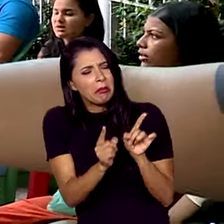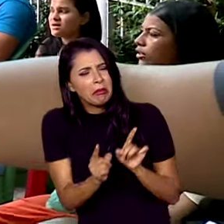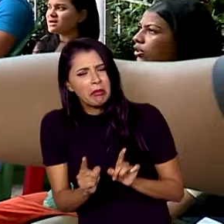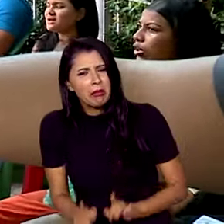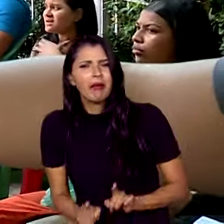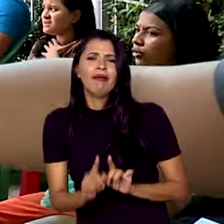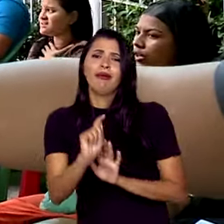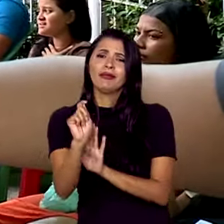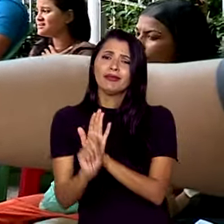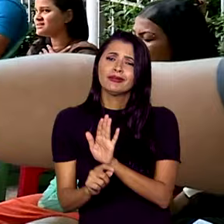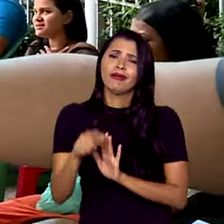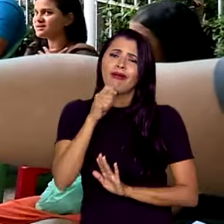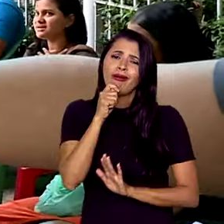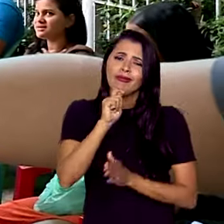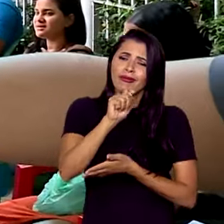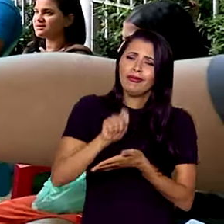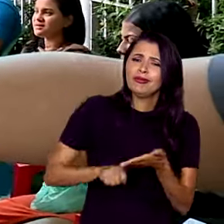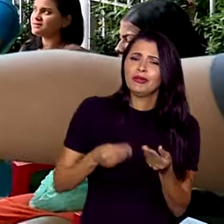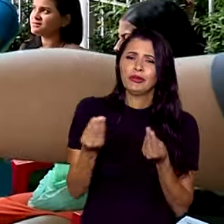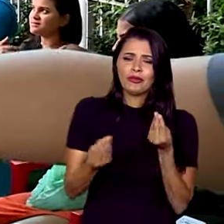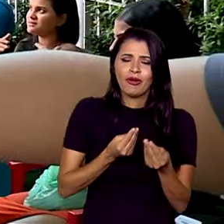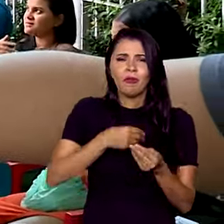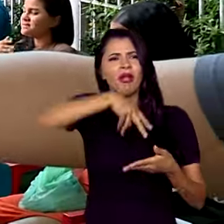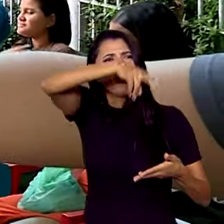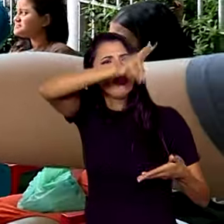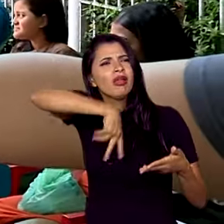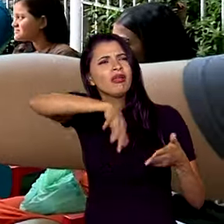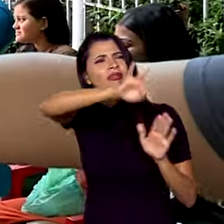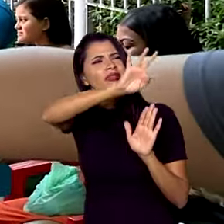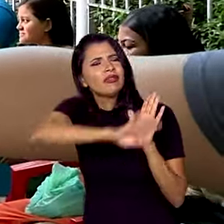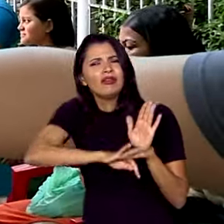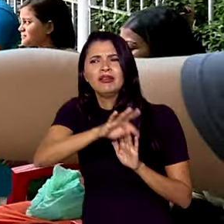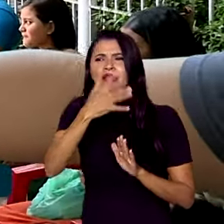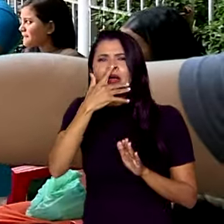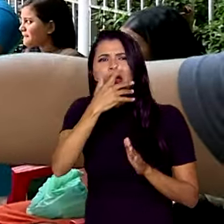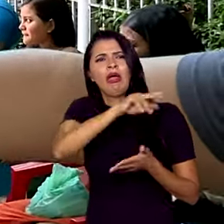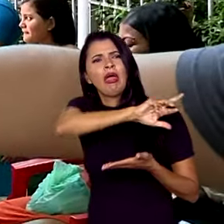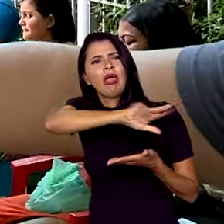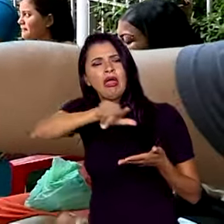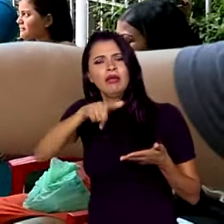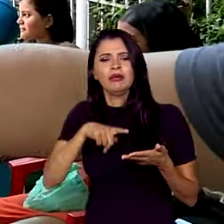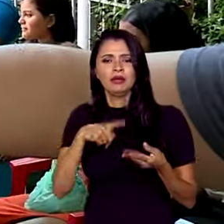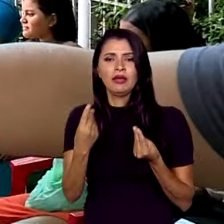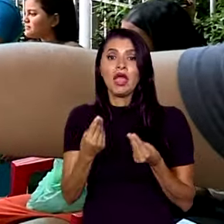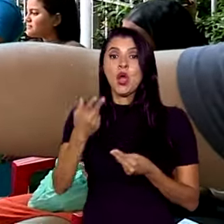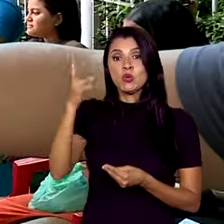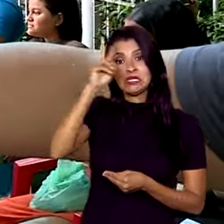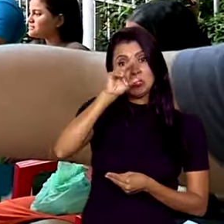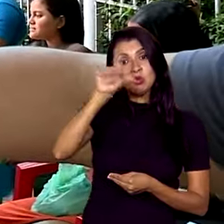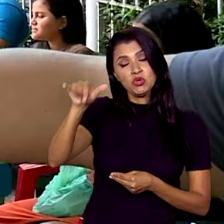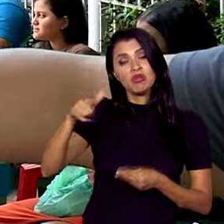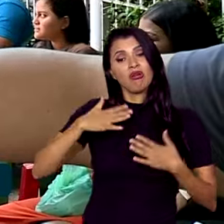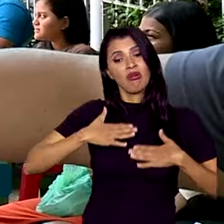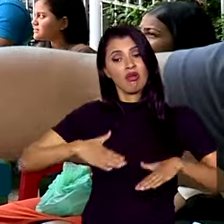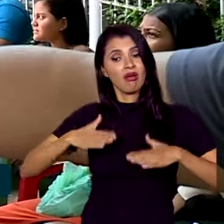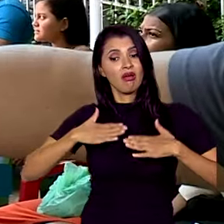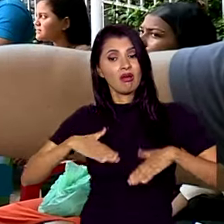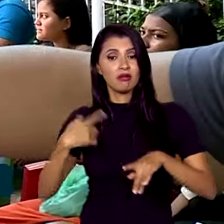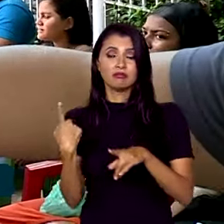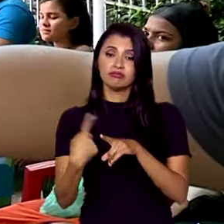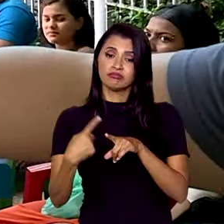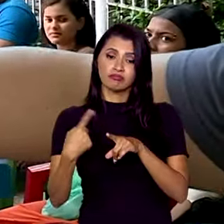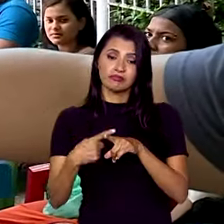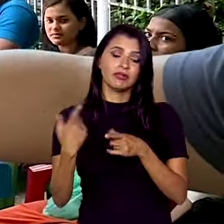Você não tinha a redação, então era meio complicado. Tu lê um texto tão grandão, só vale a questão pequena. O segundo dia até que está meio calmo, Porque é